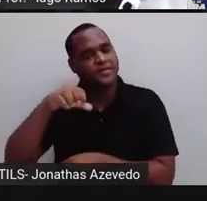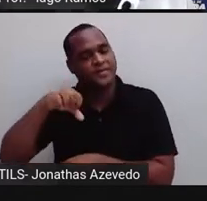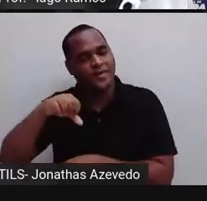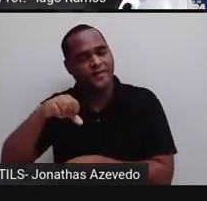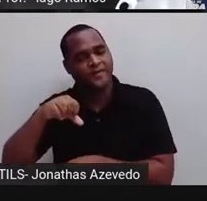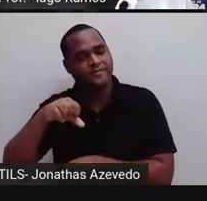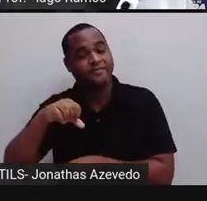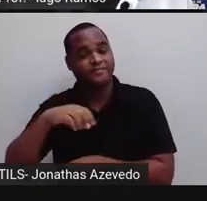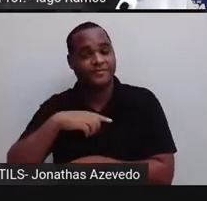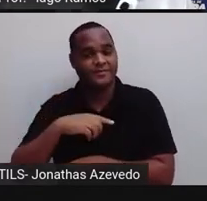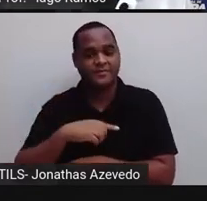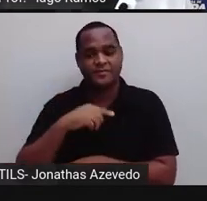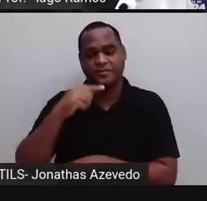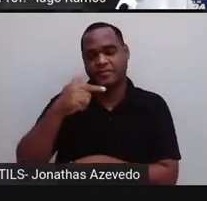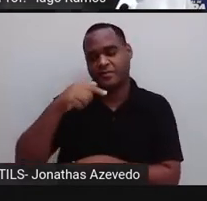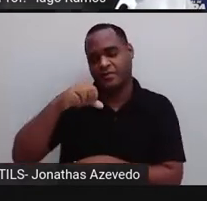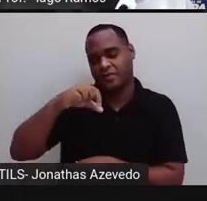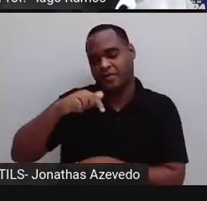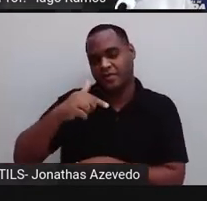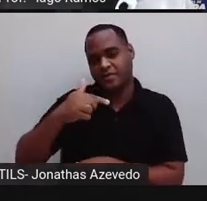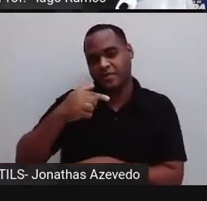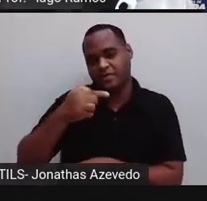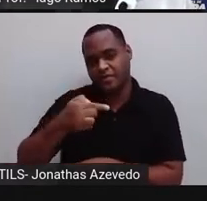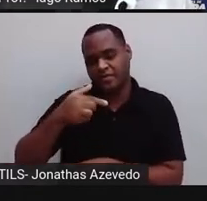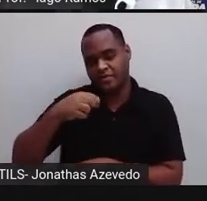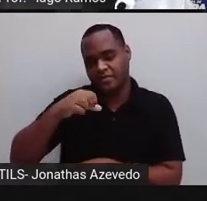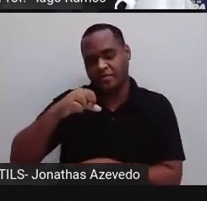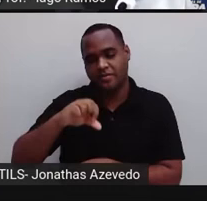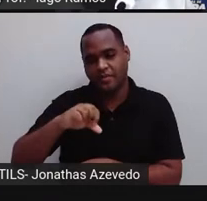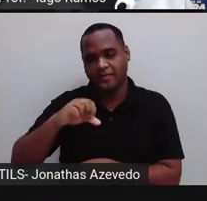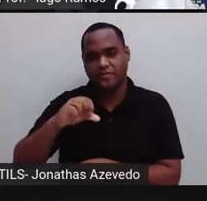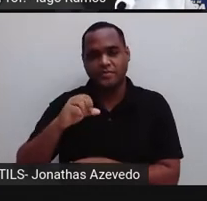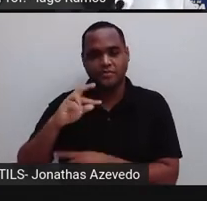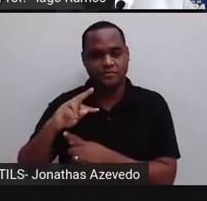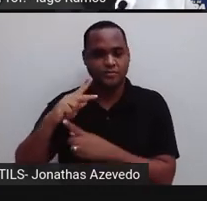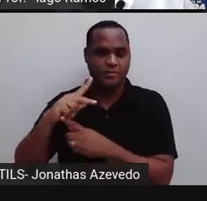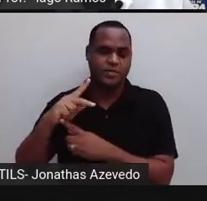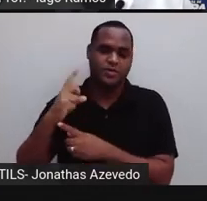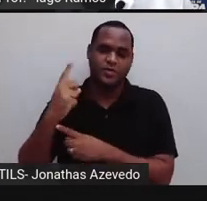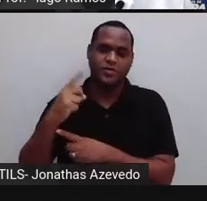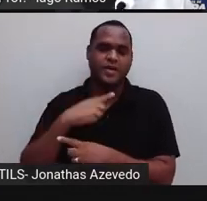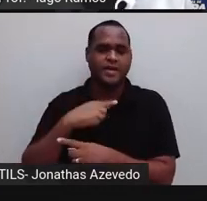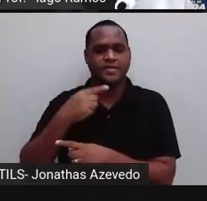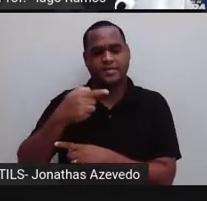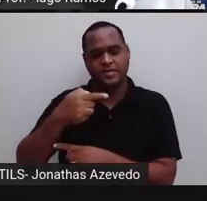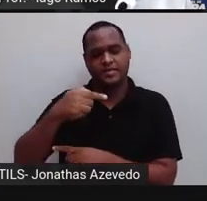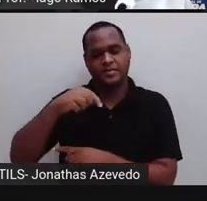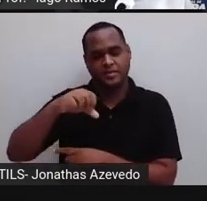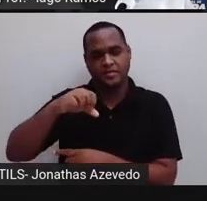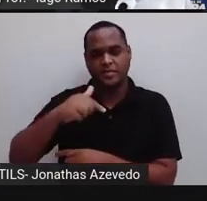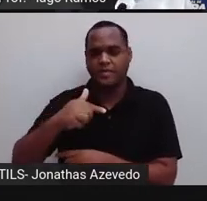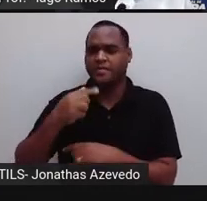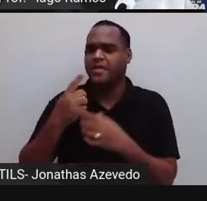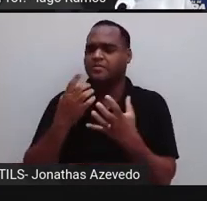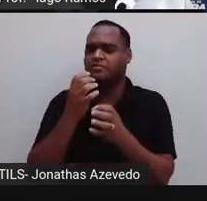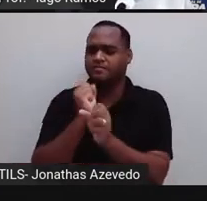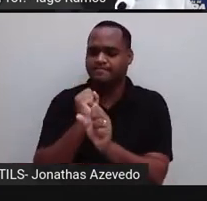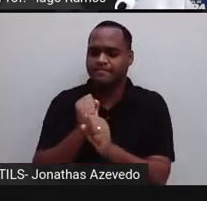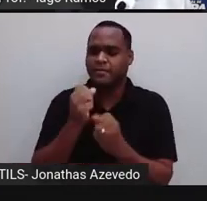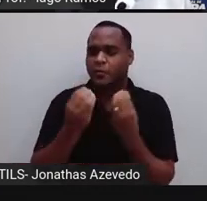porque 729 elevado a 1 é 729. Mas como é que calcula uma raiz cúbica?